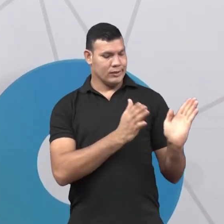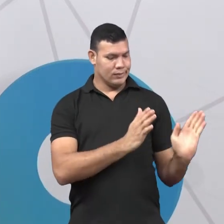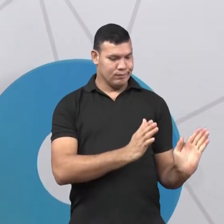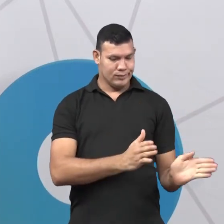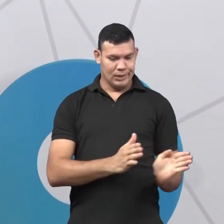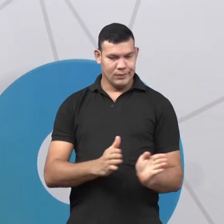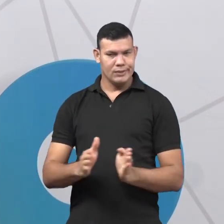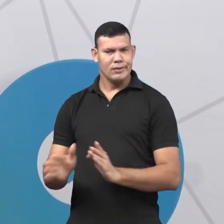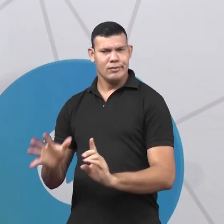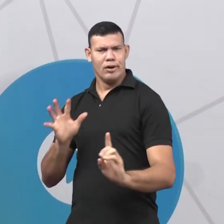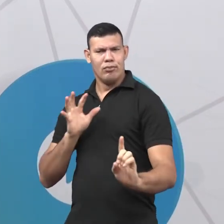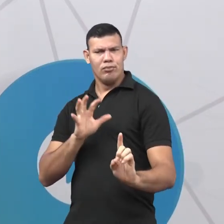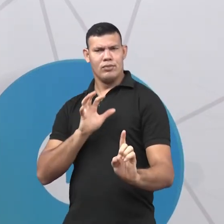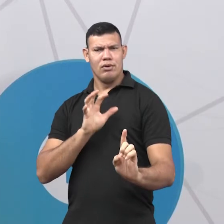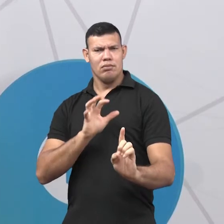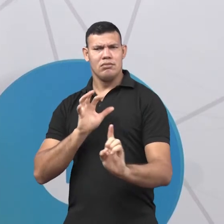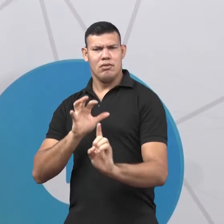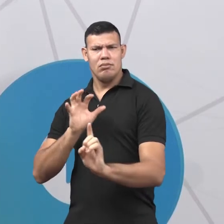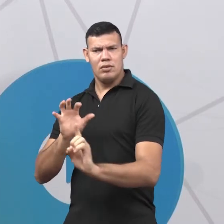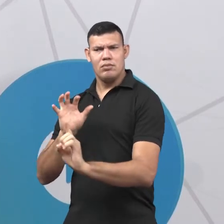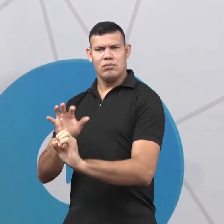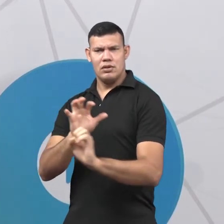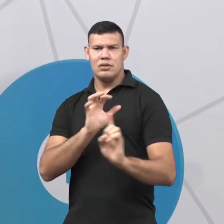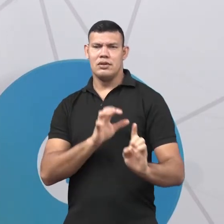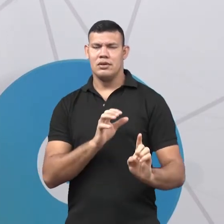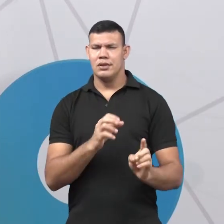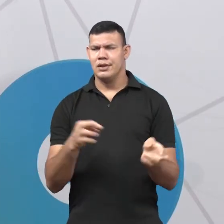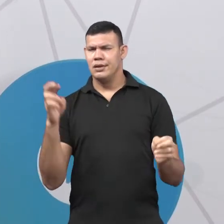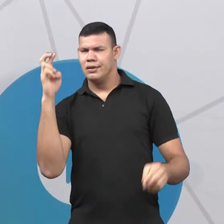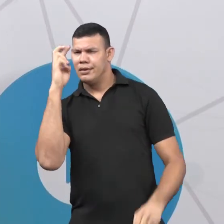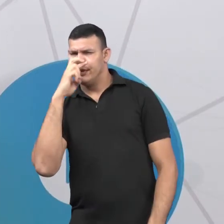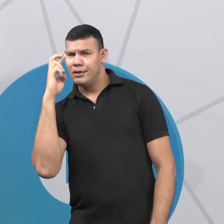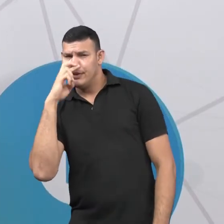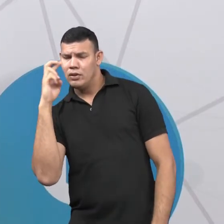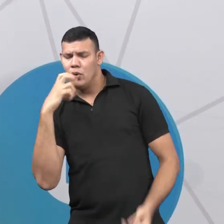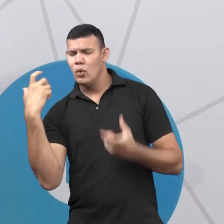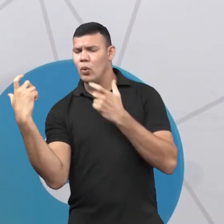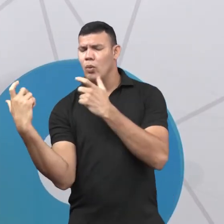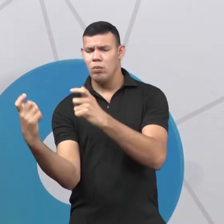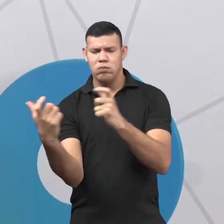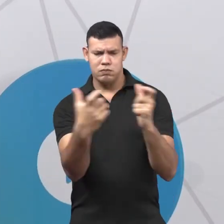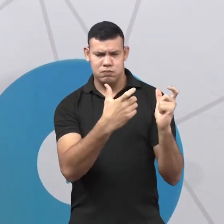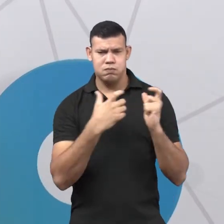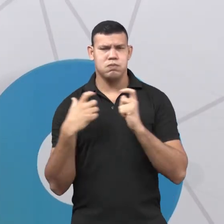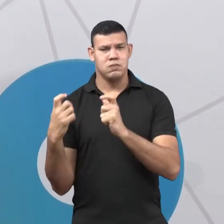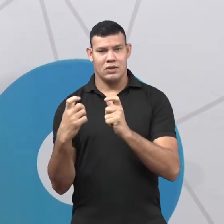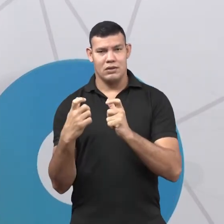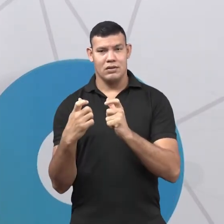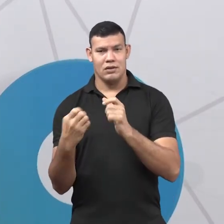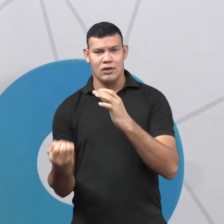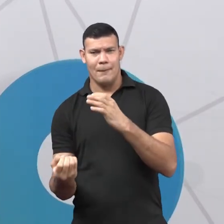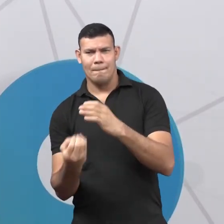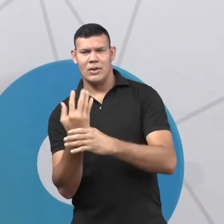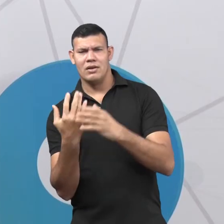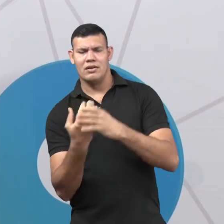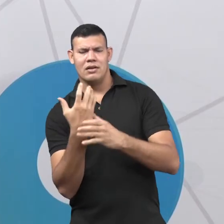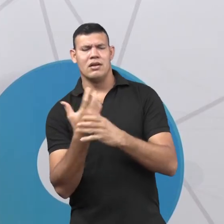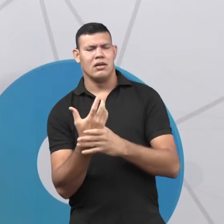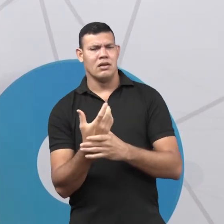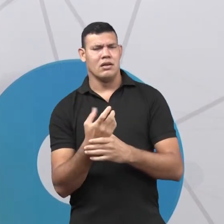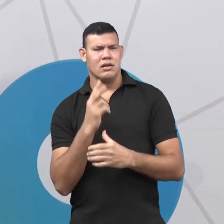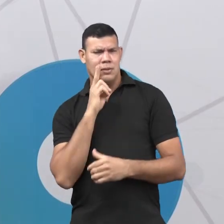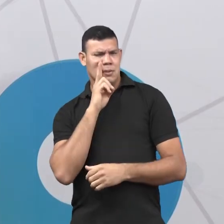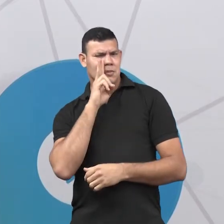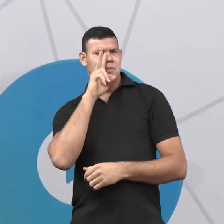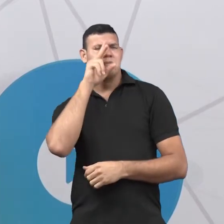como ele ganhou força. Mas também é importante que vocês observem onde essa língua nasceu e a força que esses lugares têm.